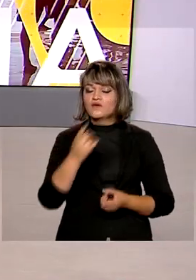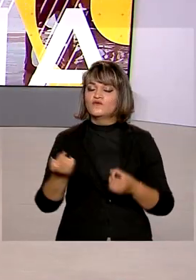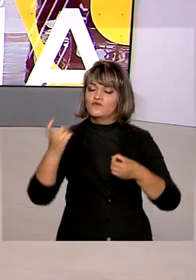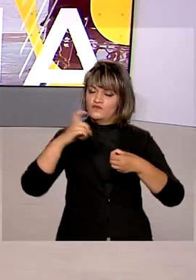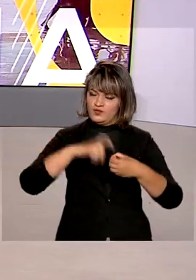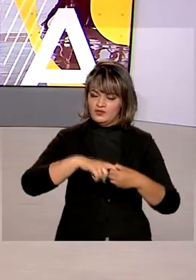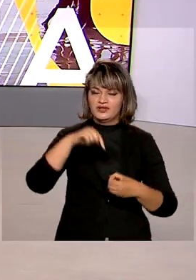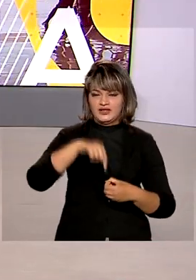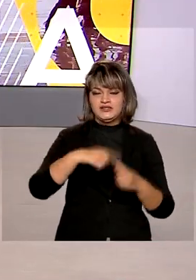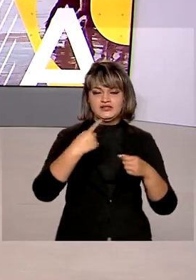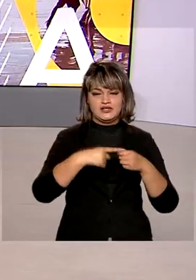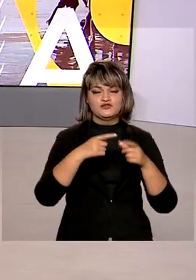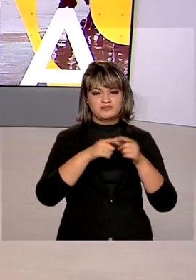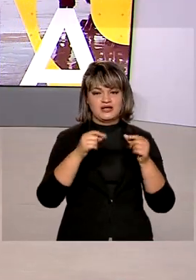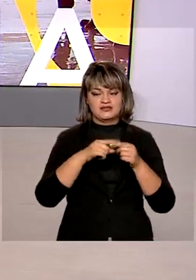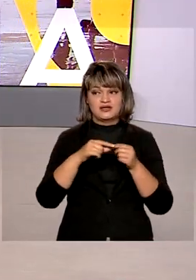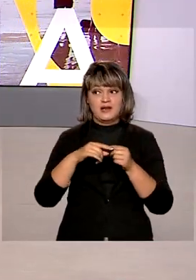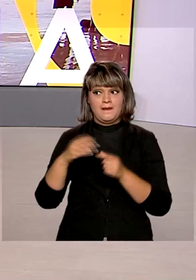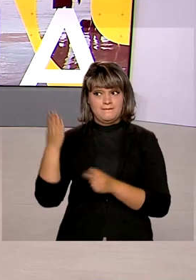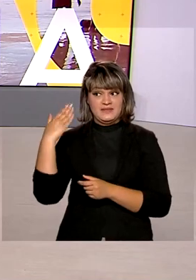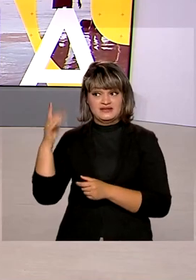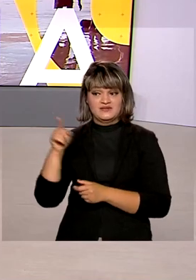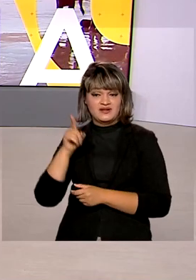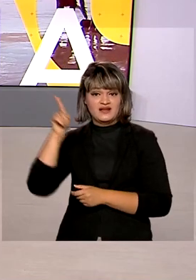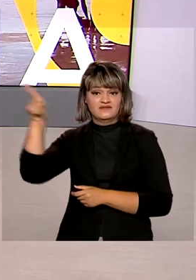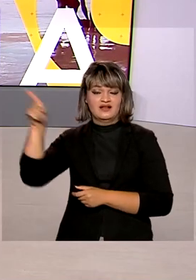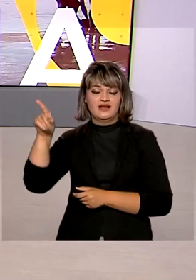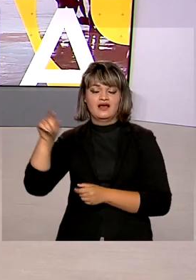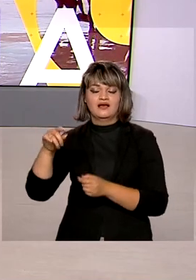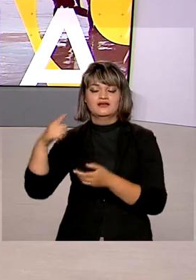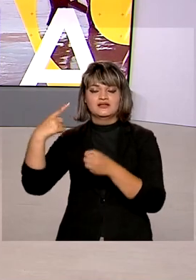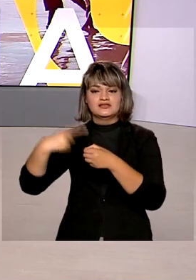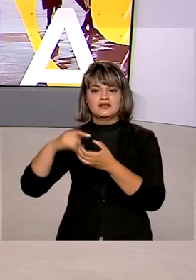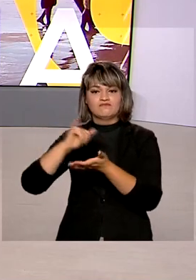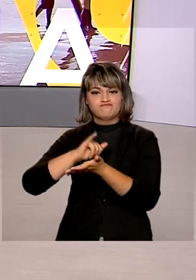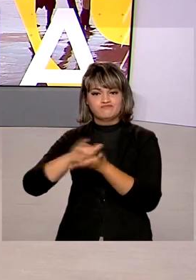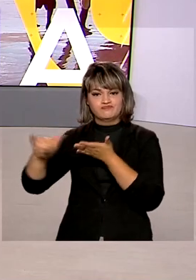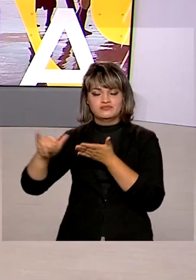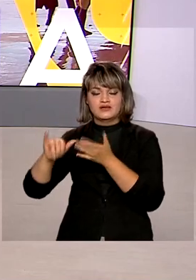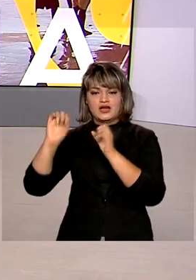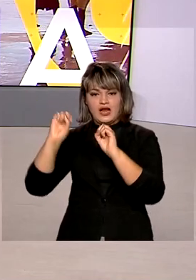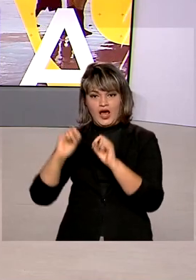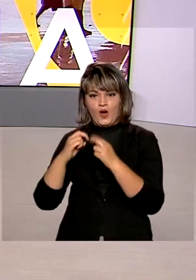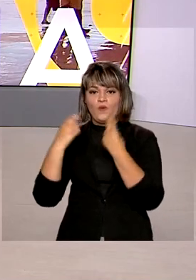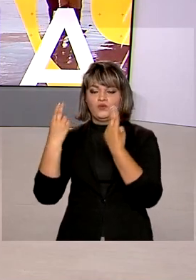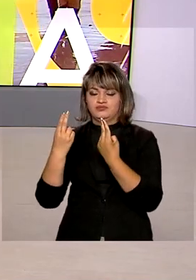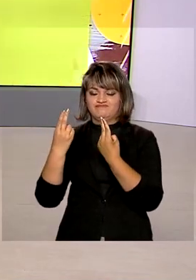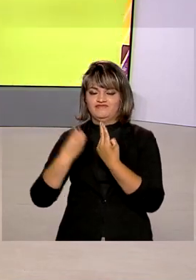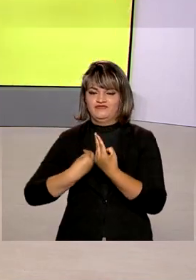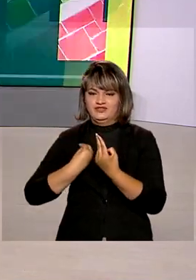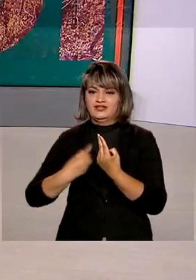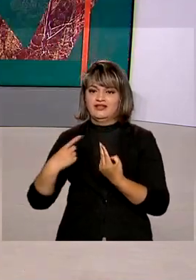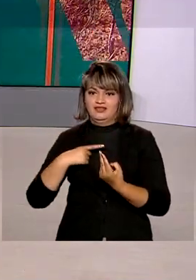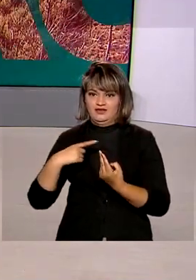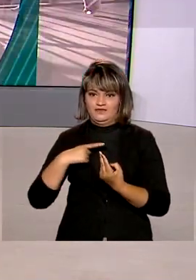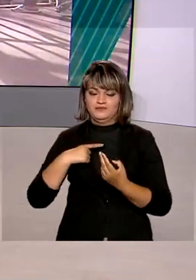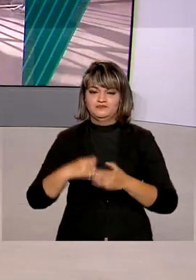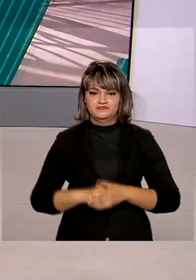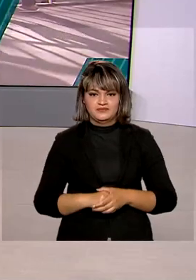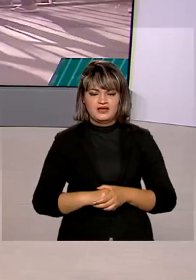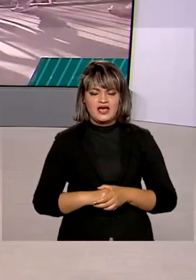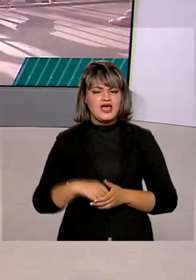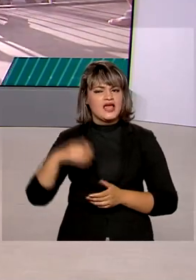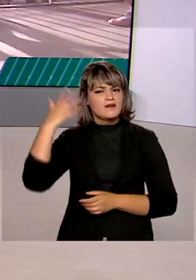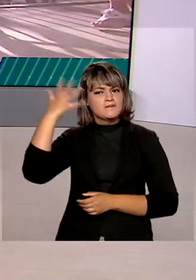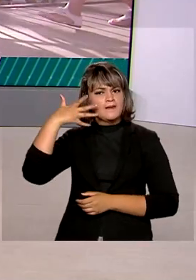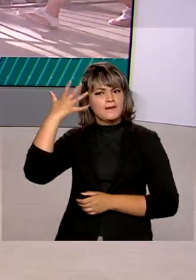já retornou ao Brasil depois de participar da abertura da Assembleia Geral das Nações Unidas em Nova Iorque, nos Estados Unidos. No